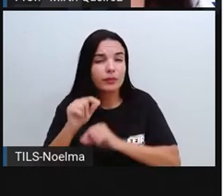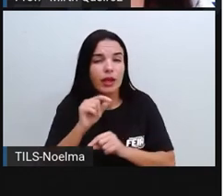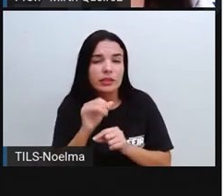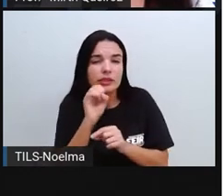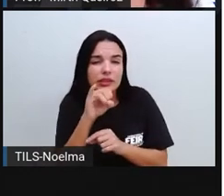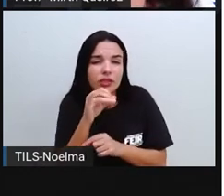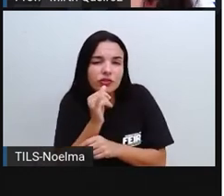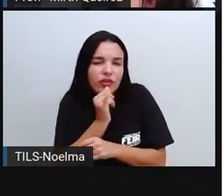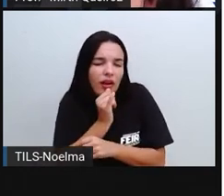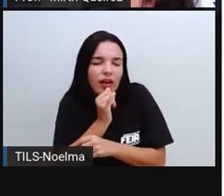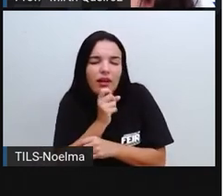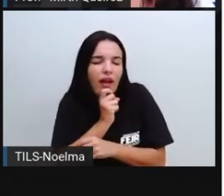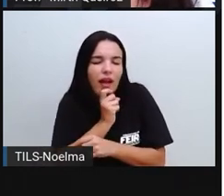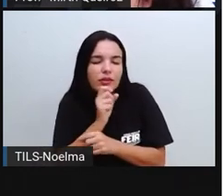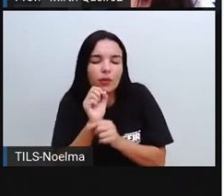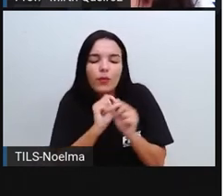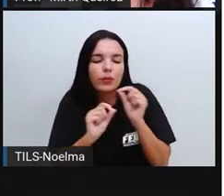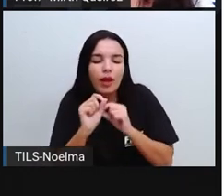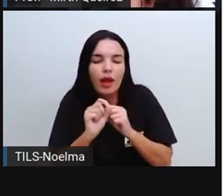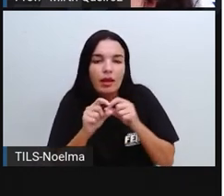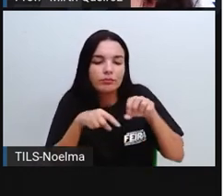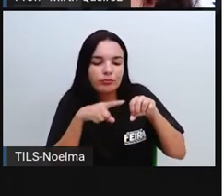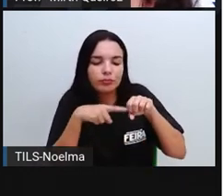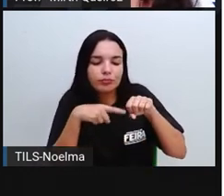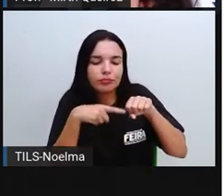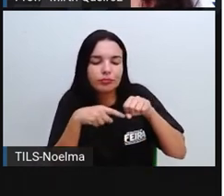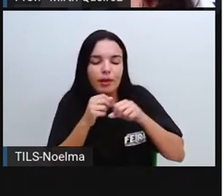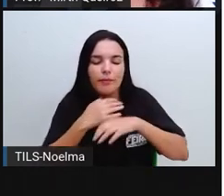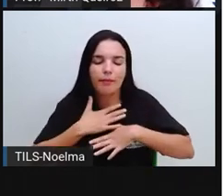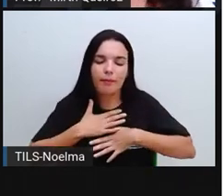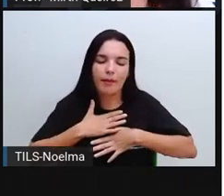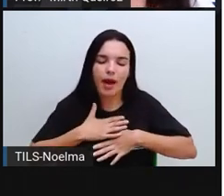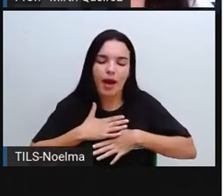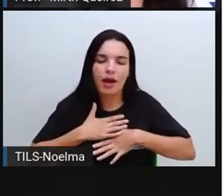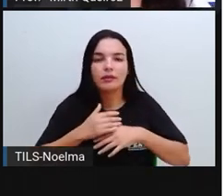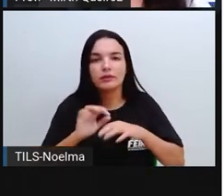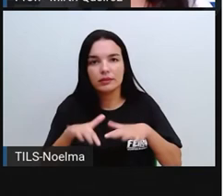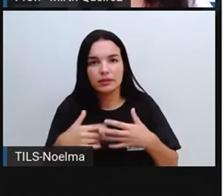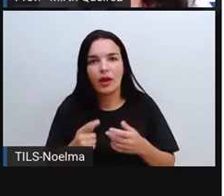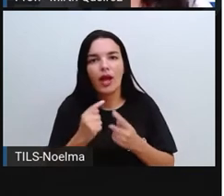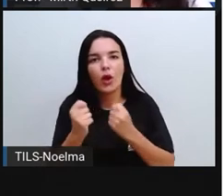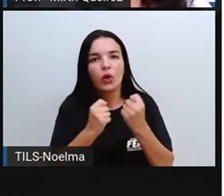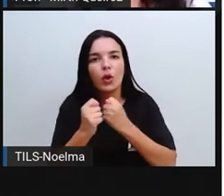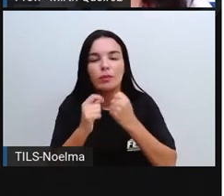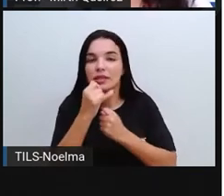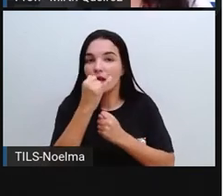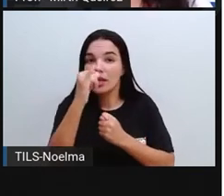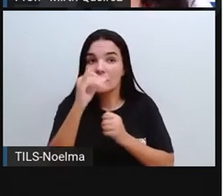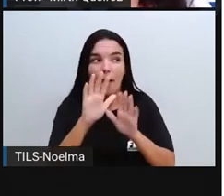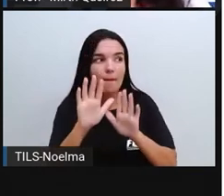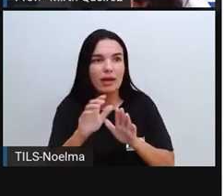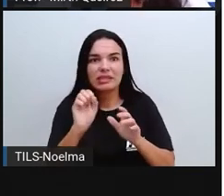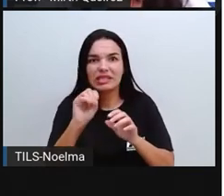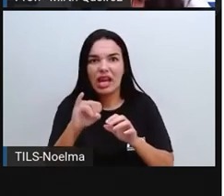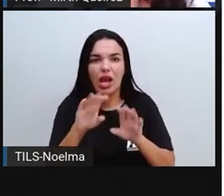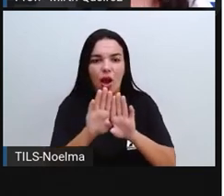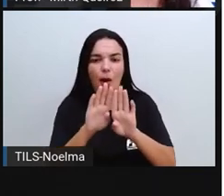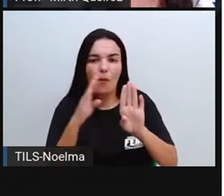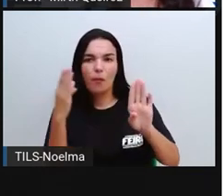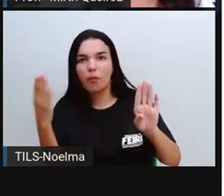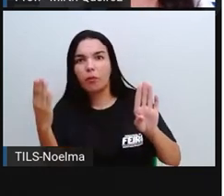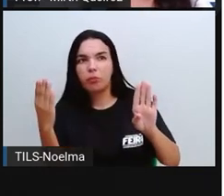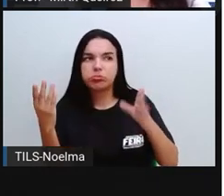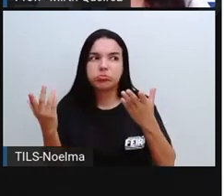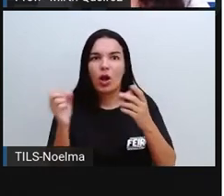bem geladinho, o motor descansa um pouquinho ali, certo? Então, economiza energia. Mas se você deixar a porta no quarto aberto ou